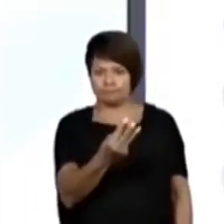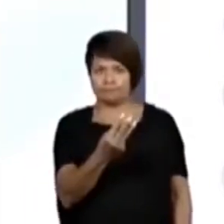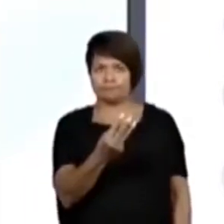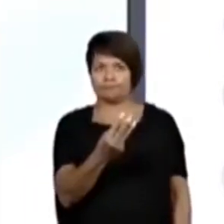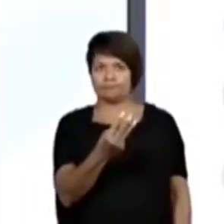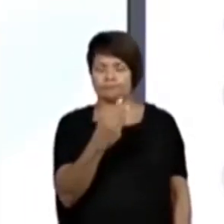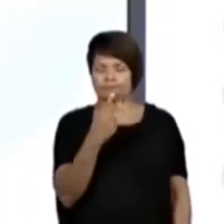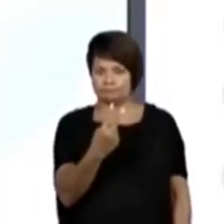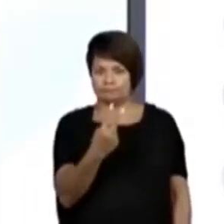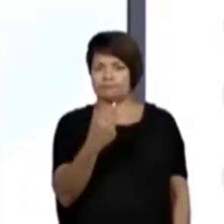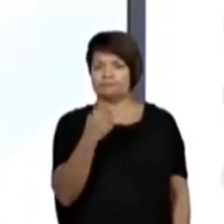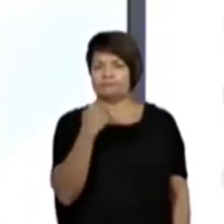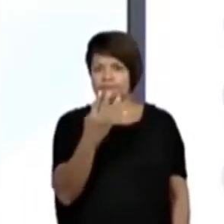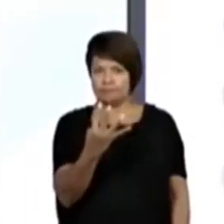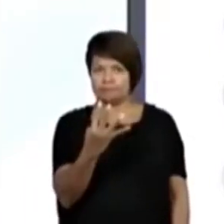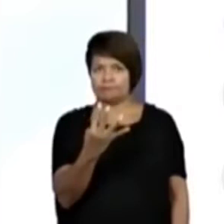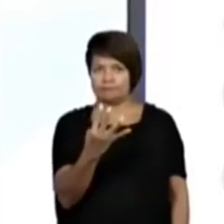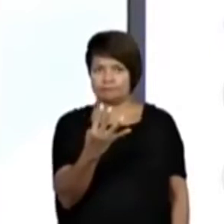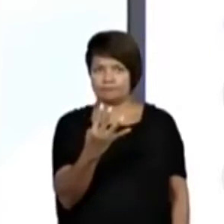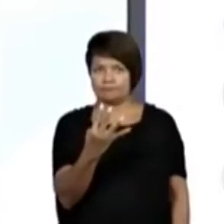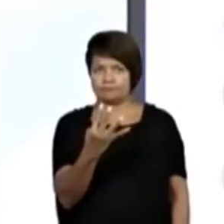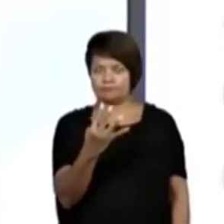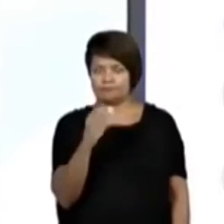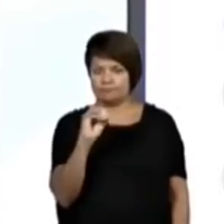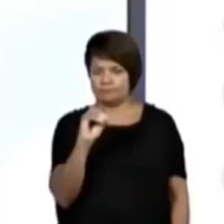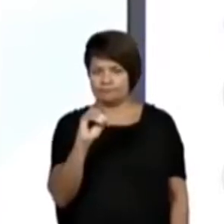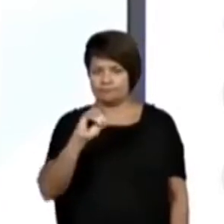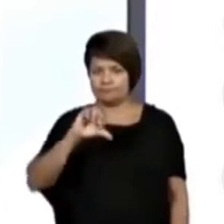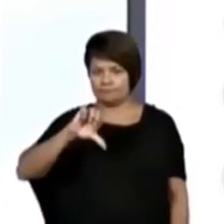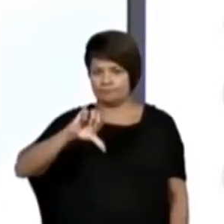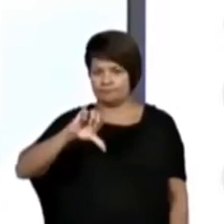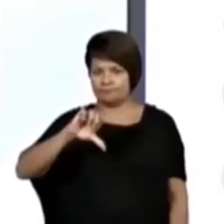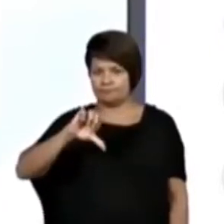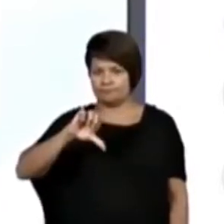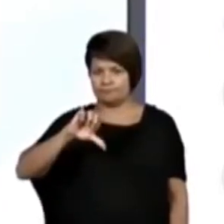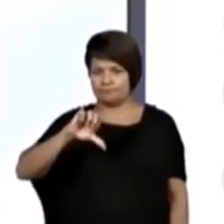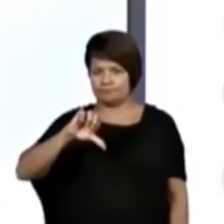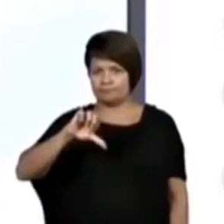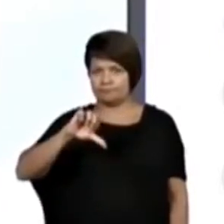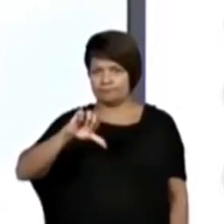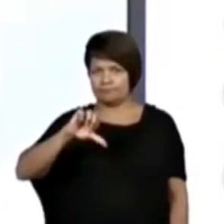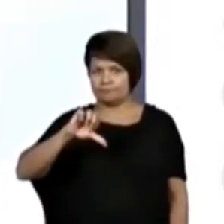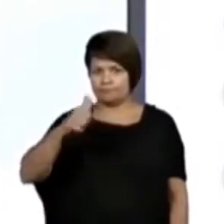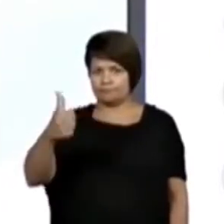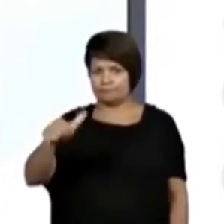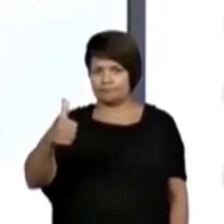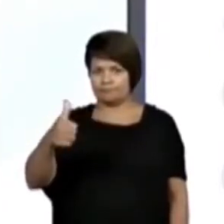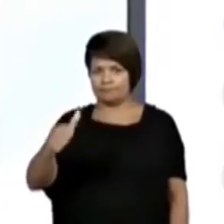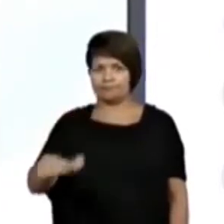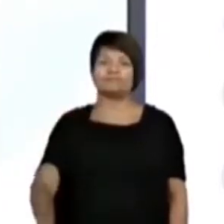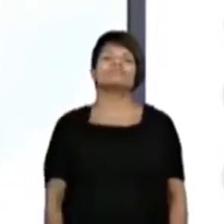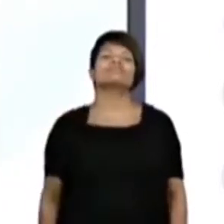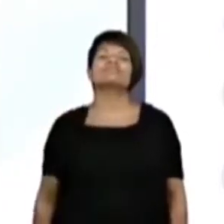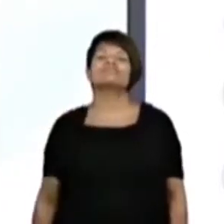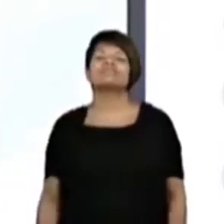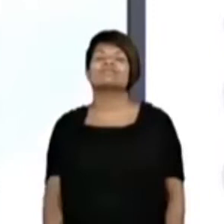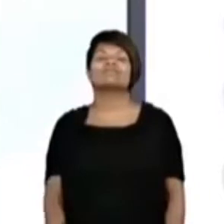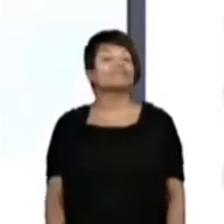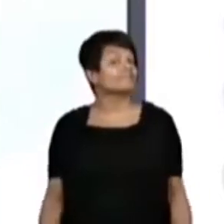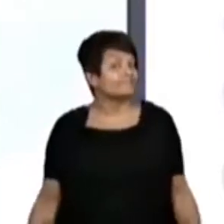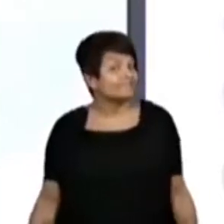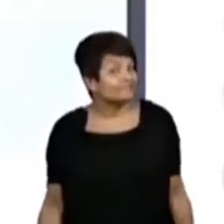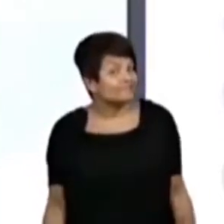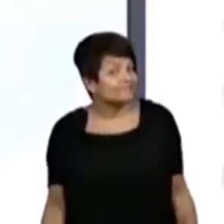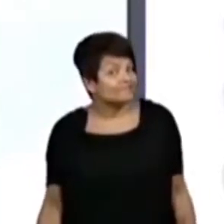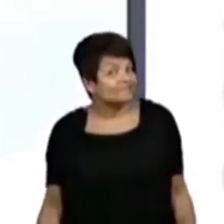3, 2, 4, 0, 9, 11. Que tal?